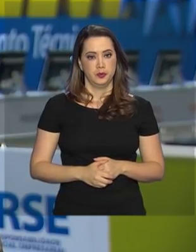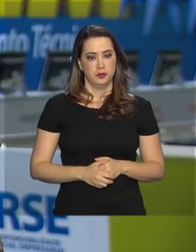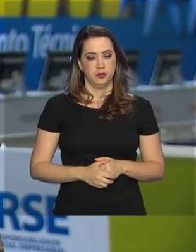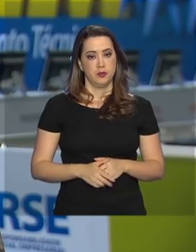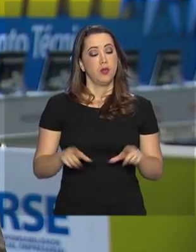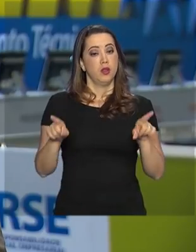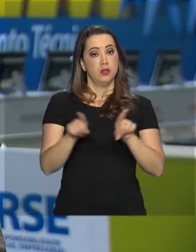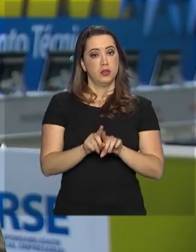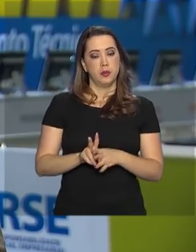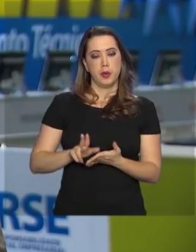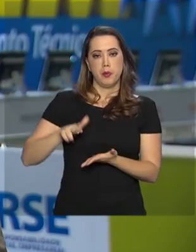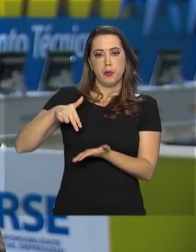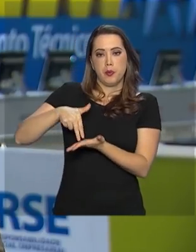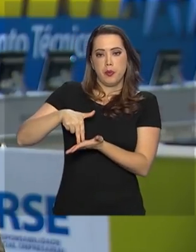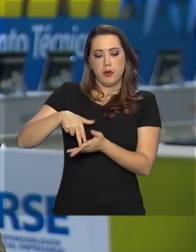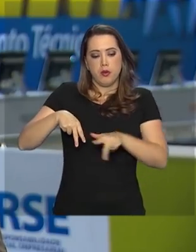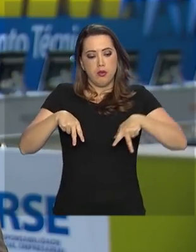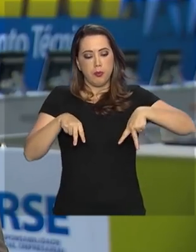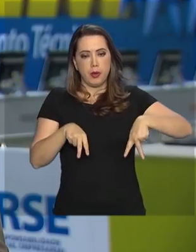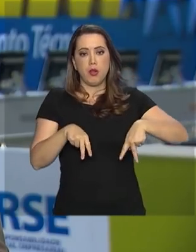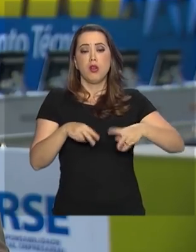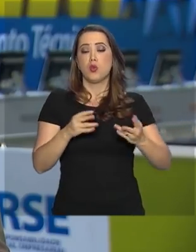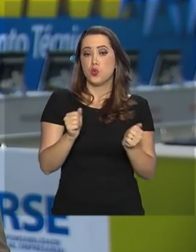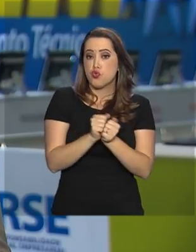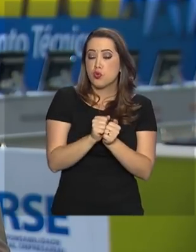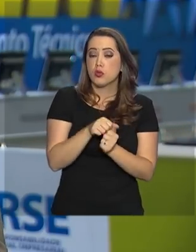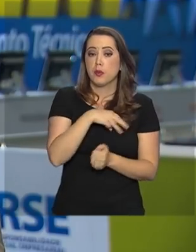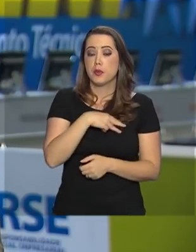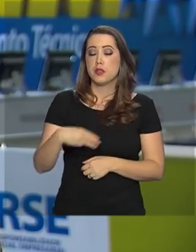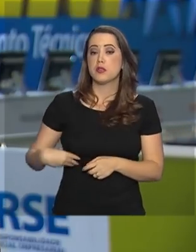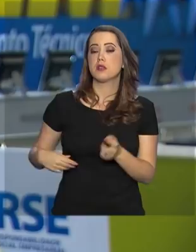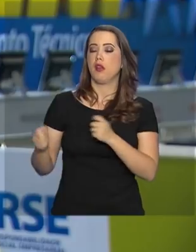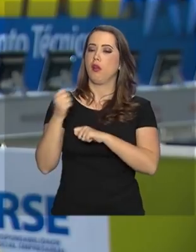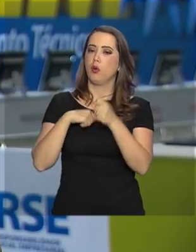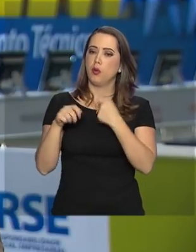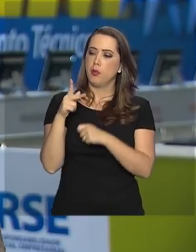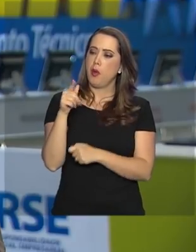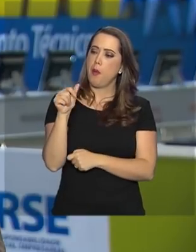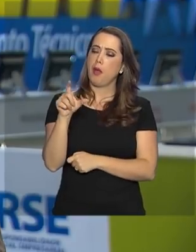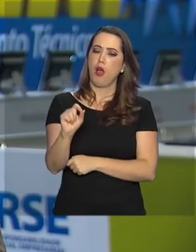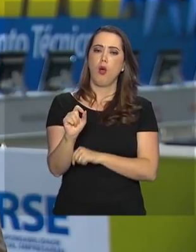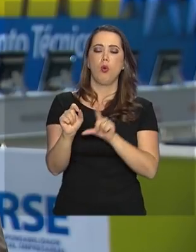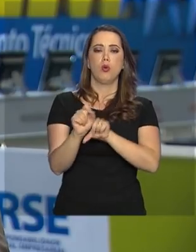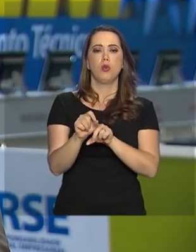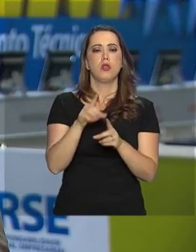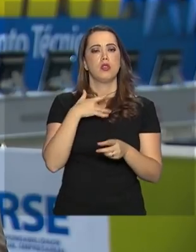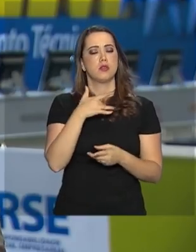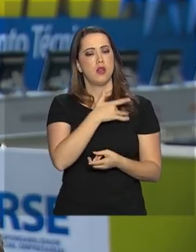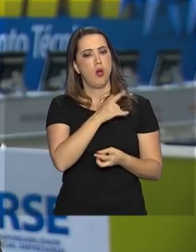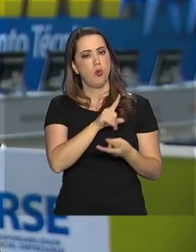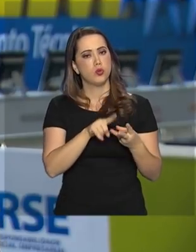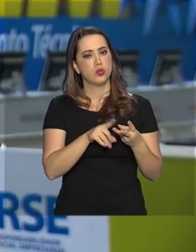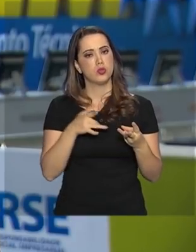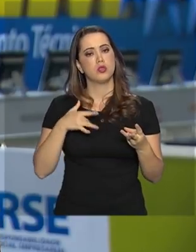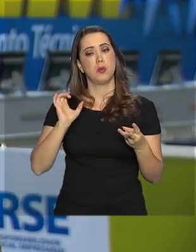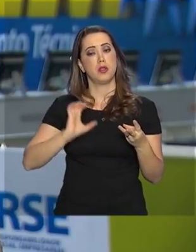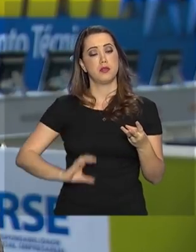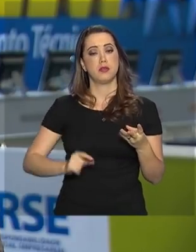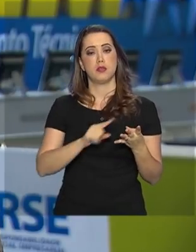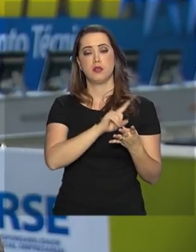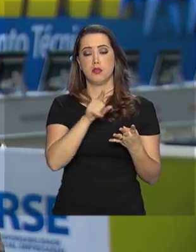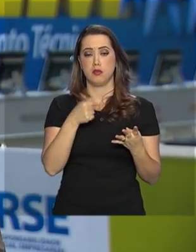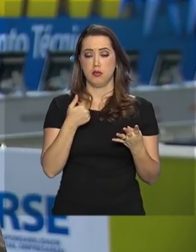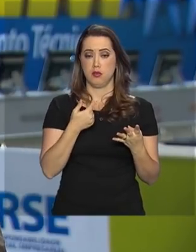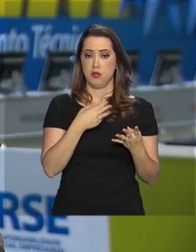Também subiram no palco os ministros da Economia, Paulo Guedes, da Saúde, Luiz Henrique Mandetta e da Cidadania Osmar Terra.